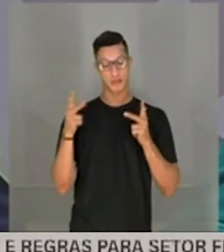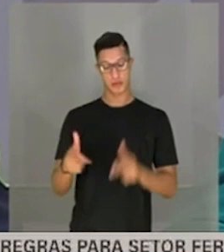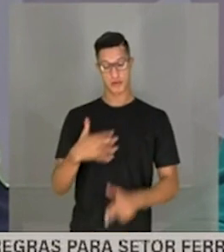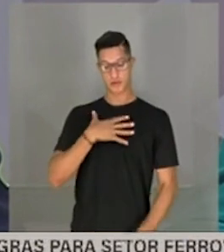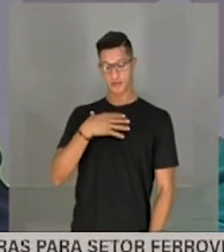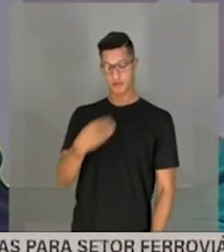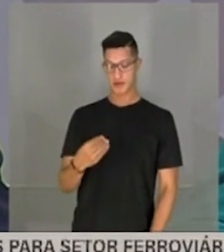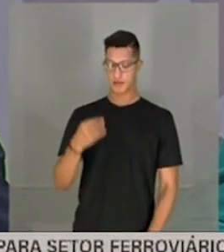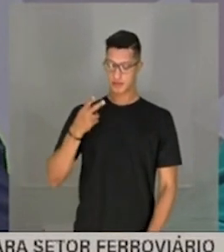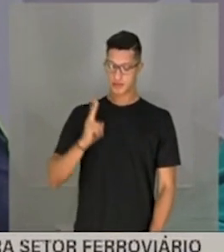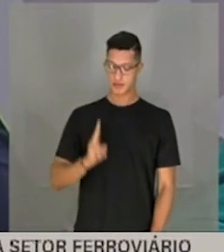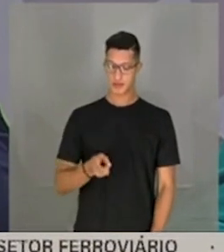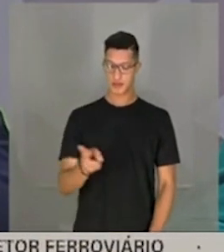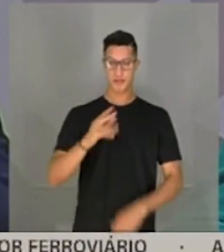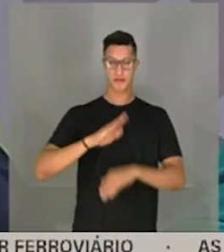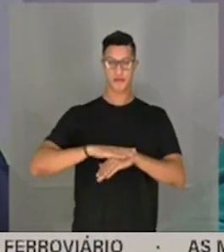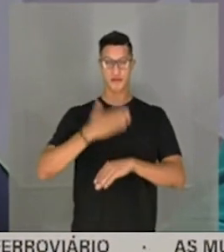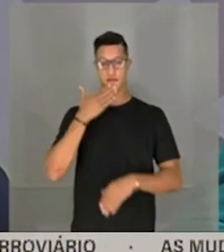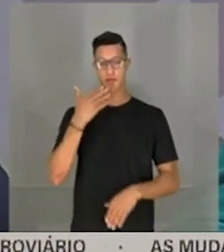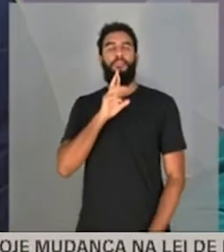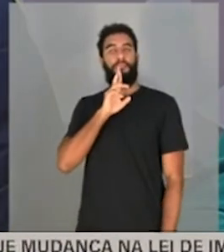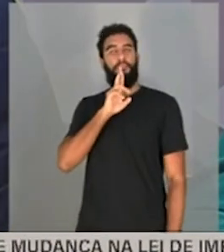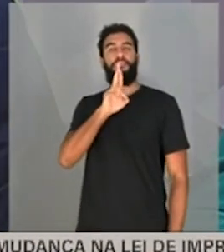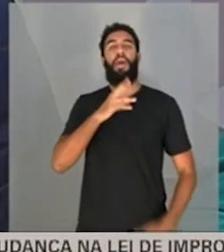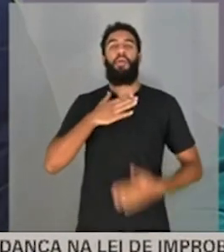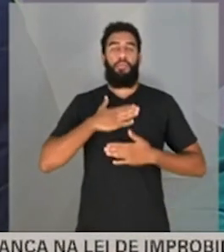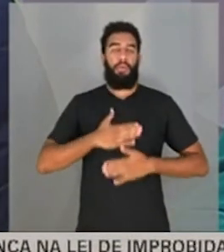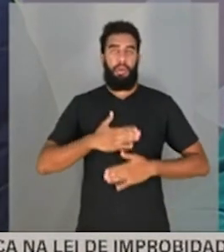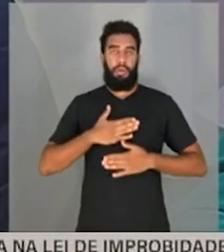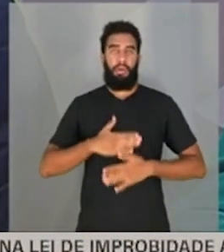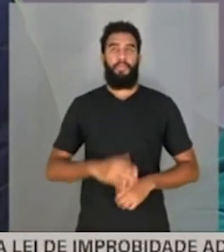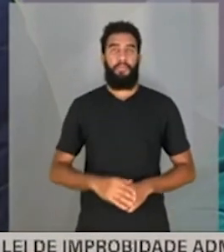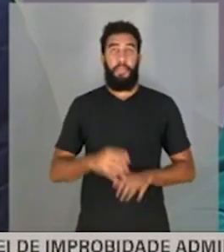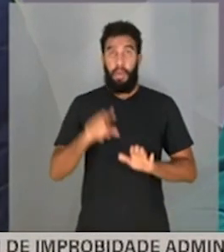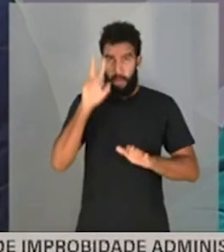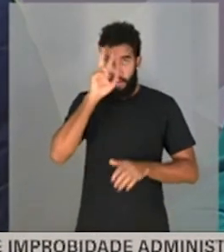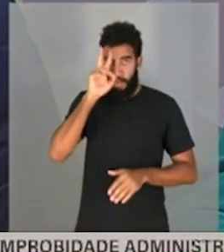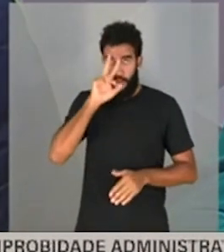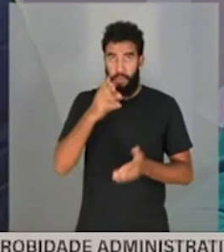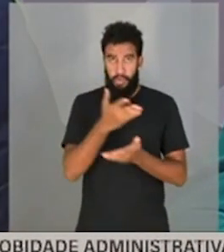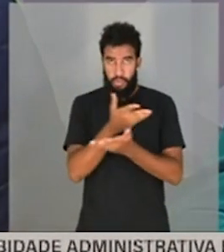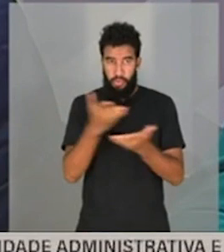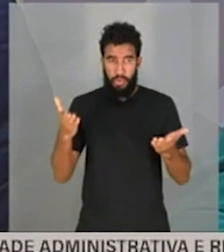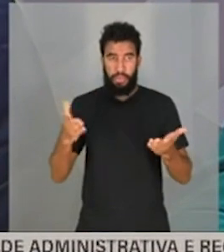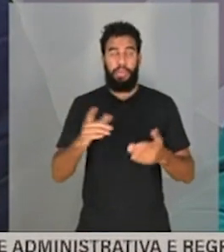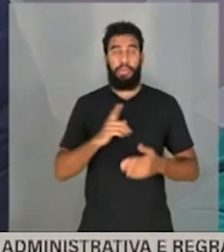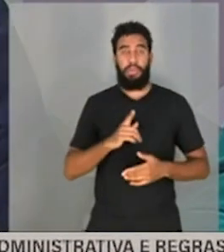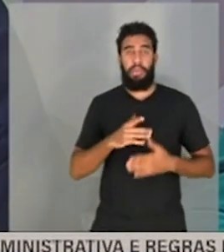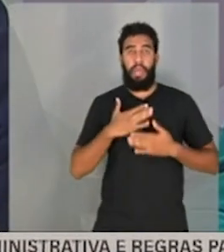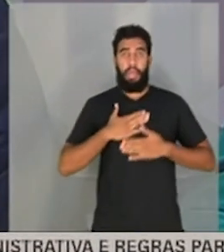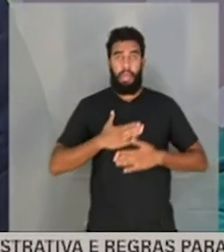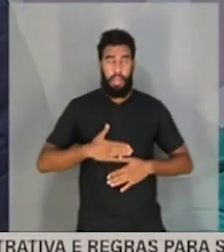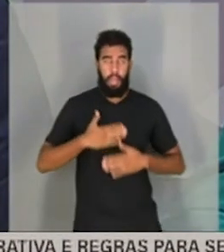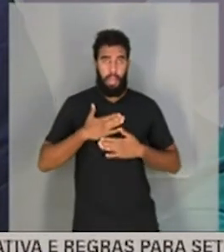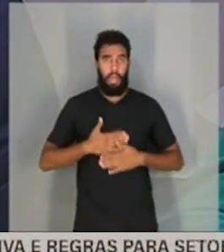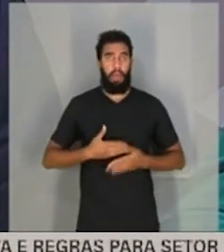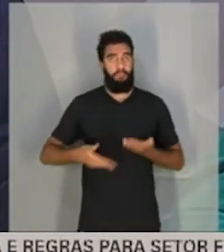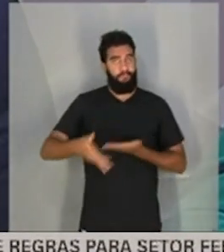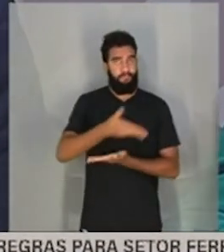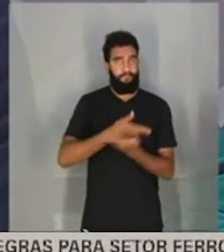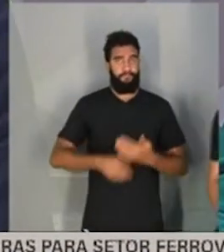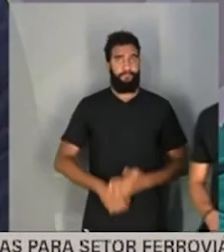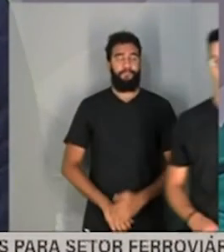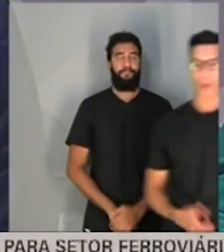sempre fiz o melhor por ela. Lembrem-se, gentileza gera gentileza,